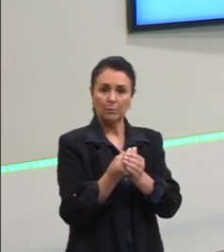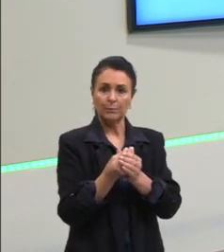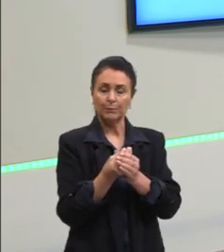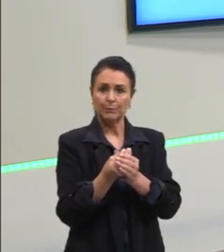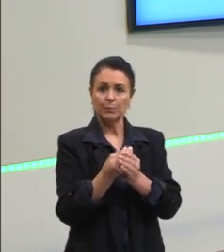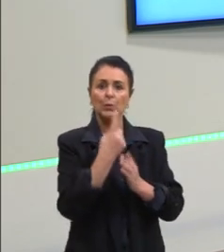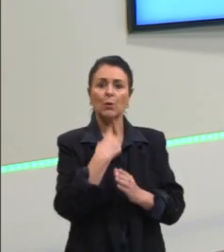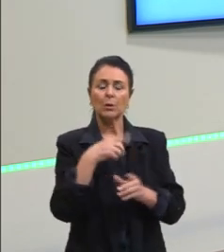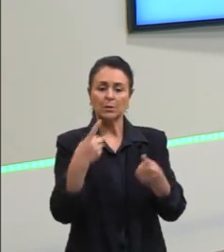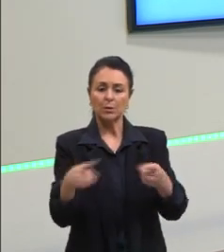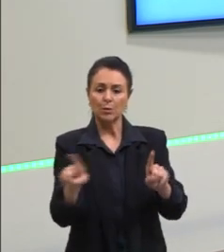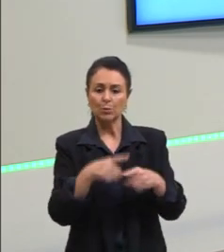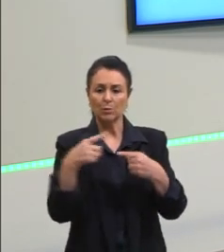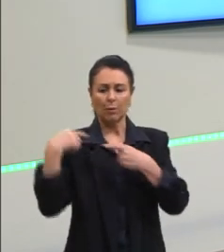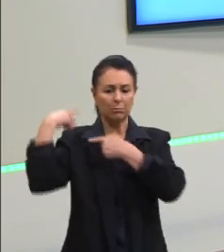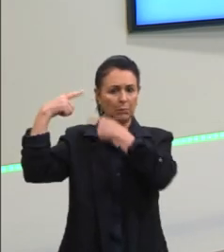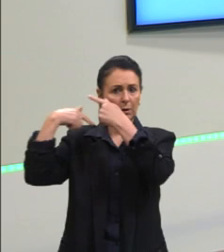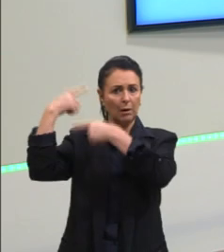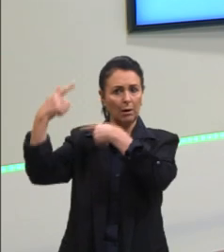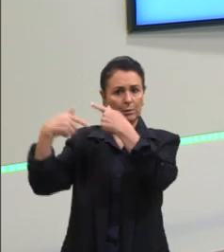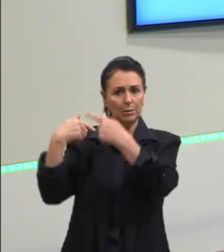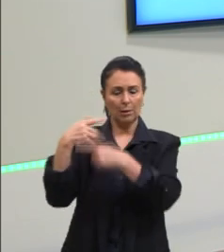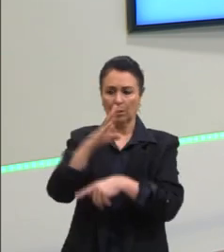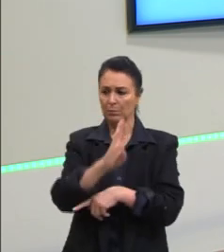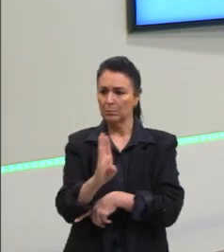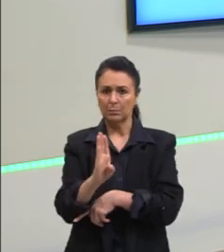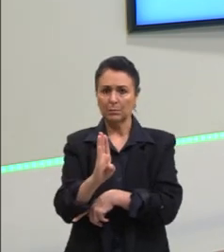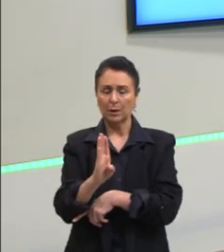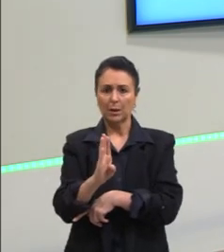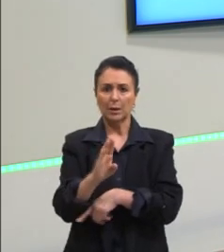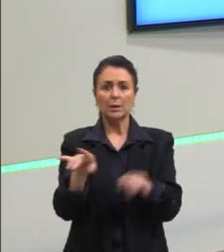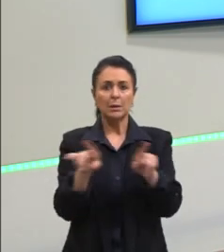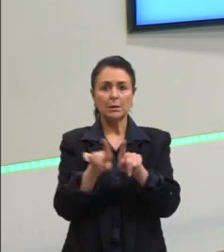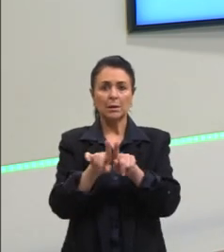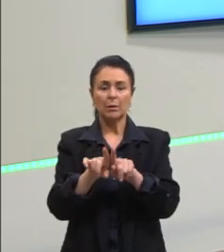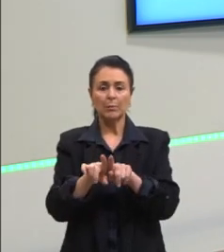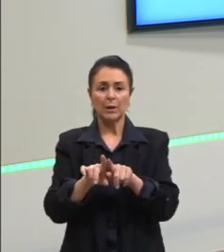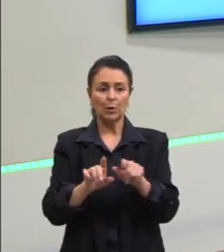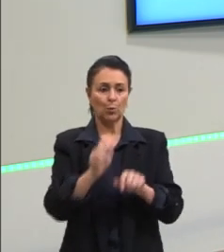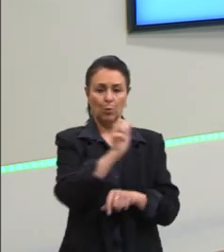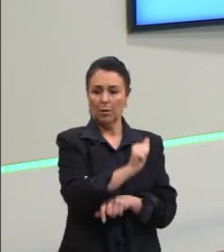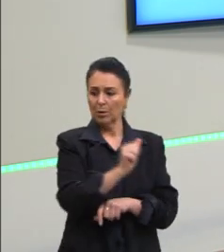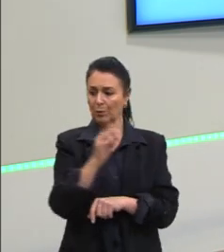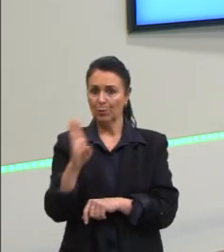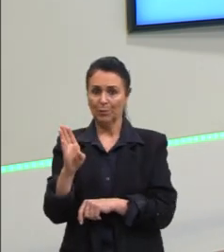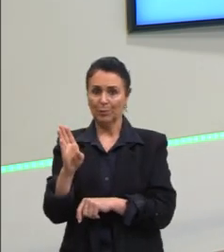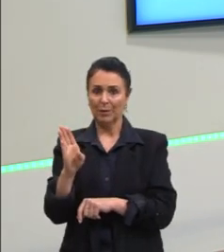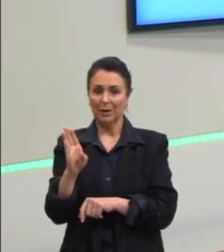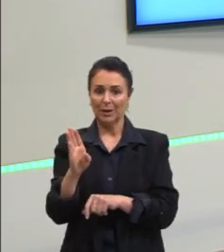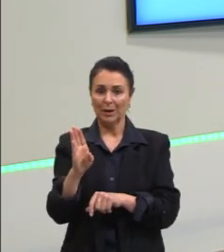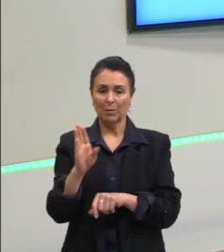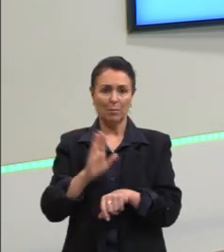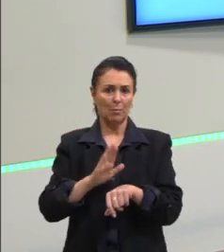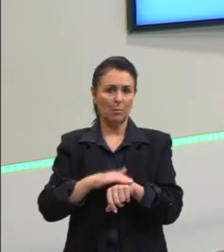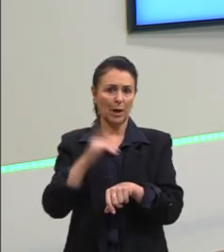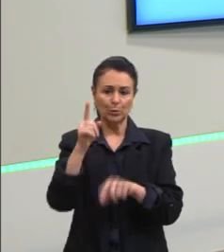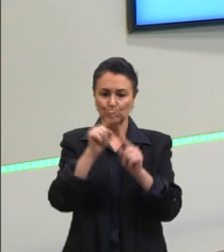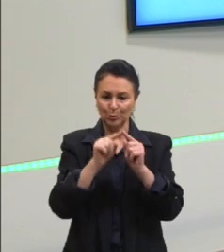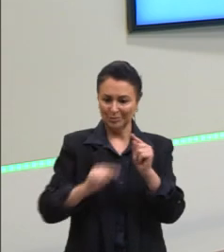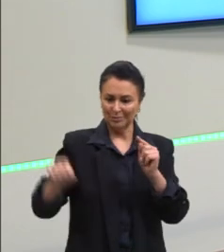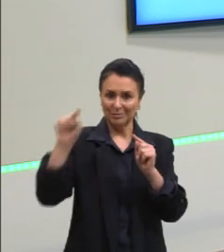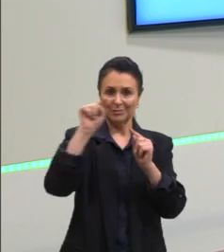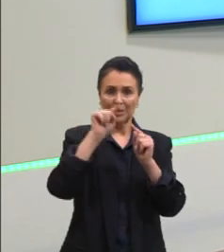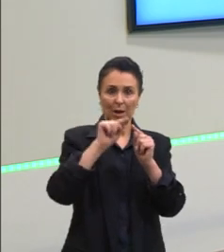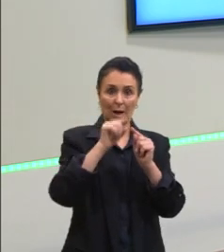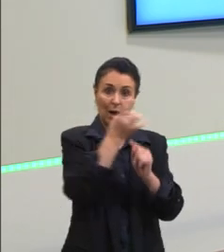clássica, como o grupo B, e eu posso, então, fazer um A e um B ao lado, então, de uma circunferência para